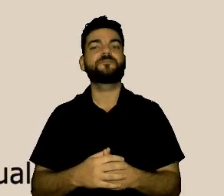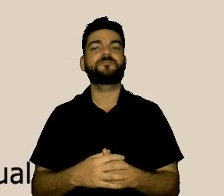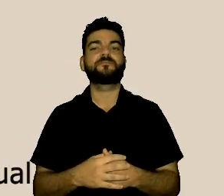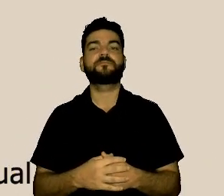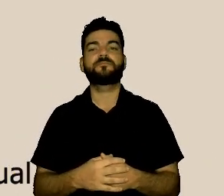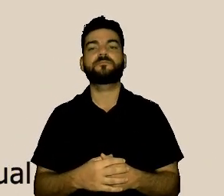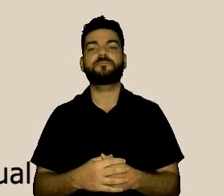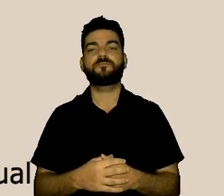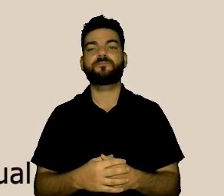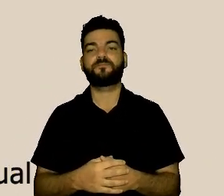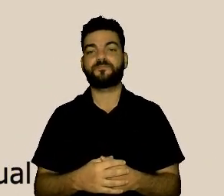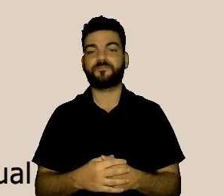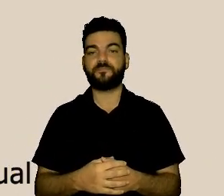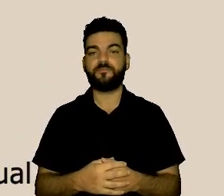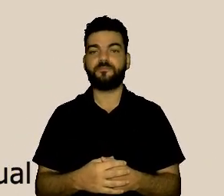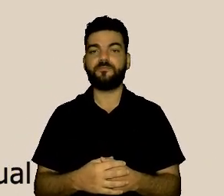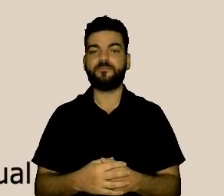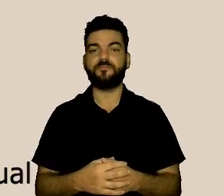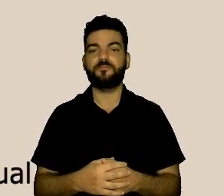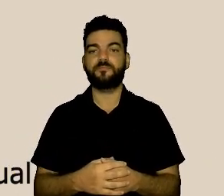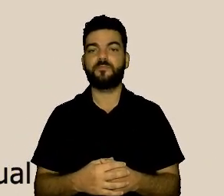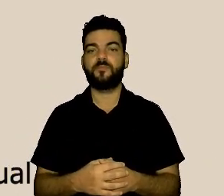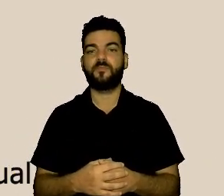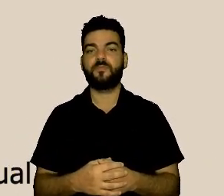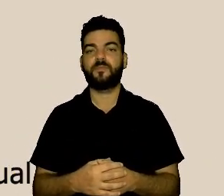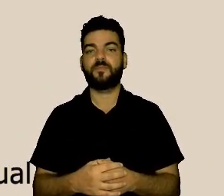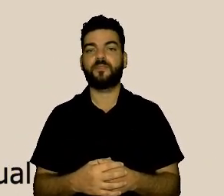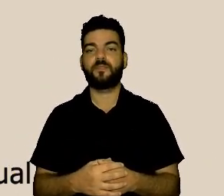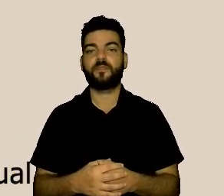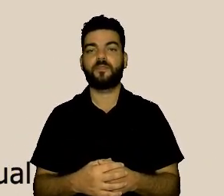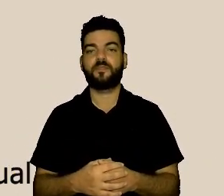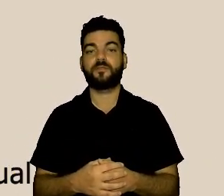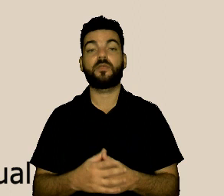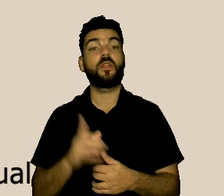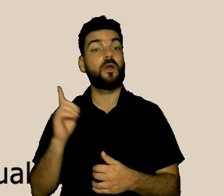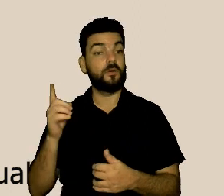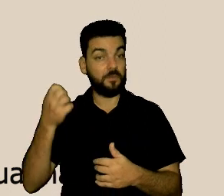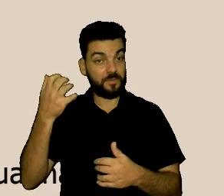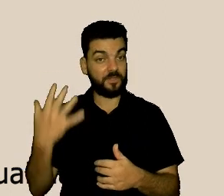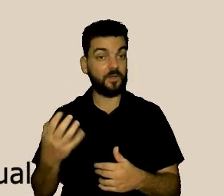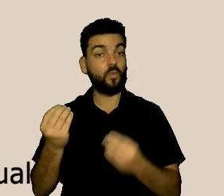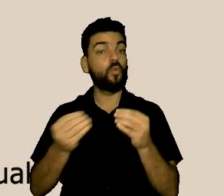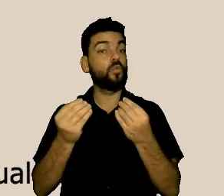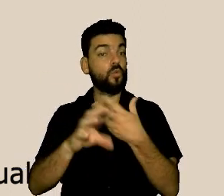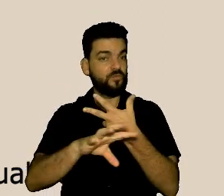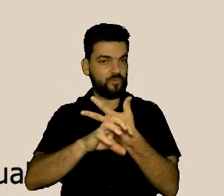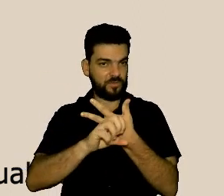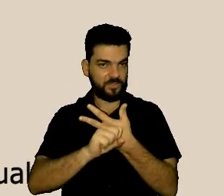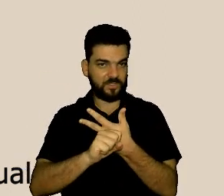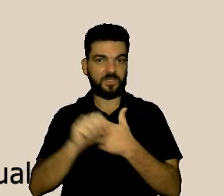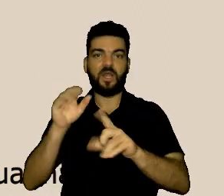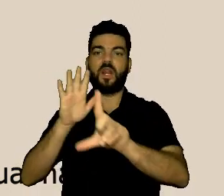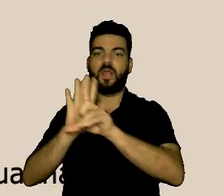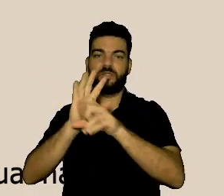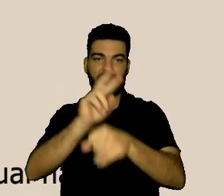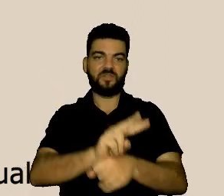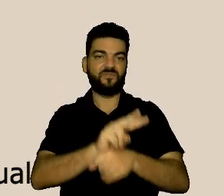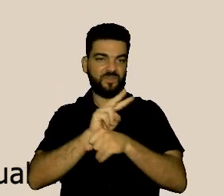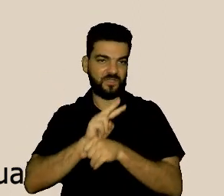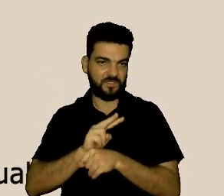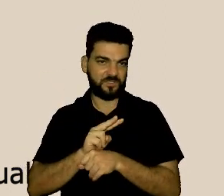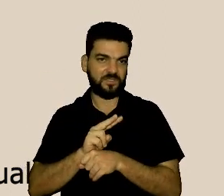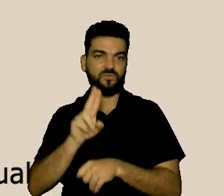nós temos, enquanto ouvidoria pública, a lei de defesa do usuário, do serviço público, que diz que nós temos a atribuição